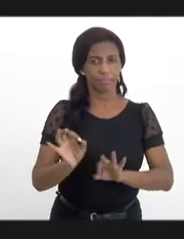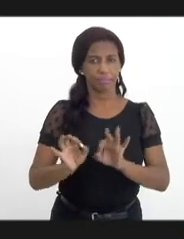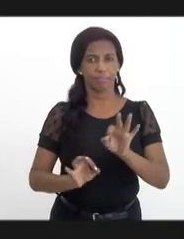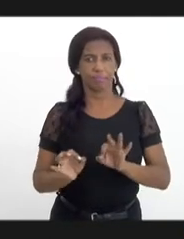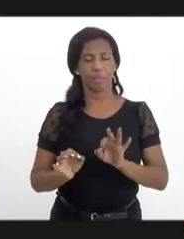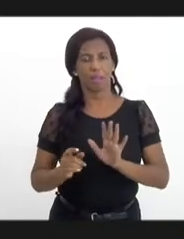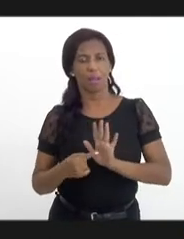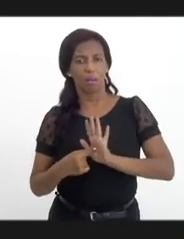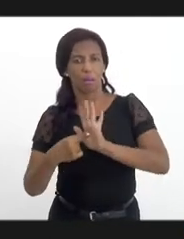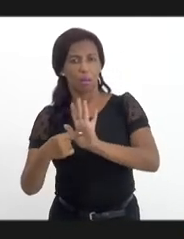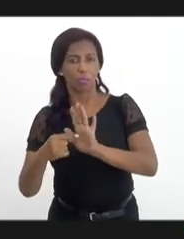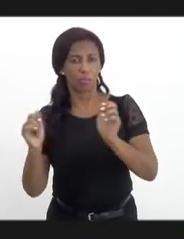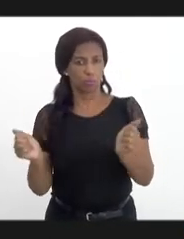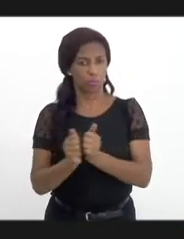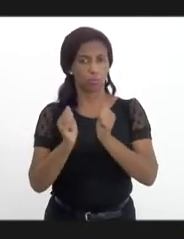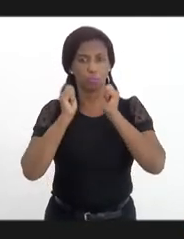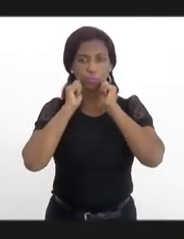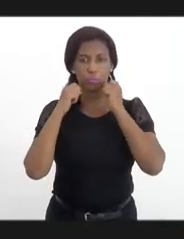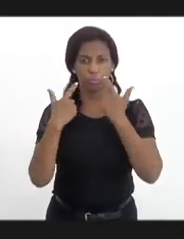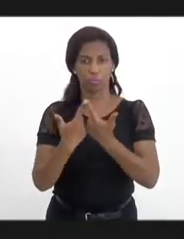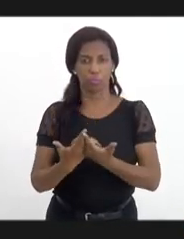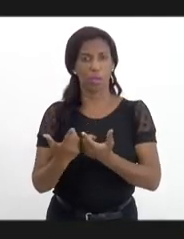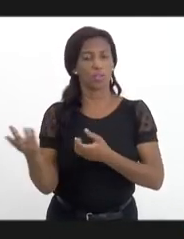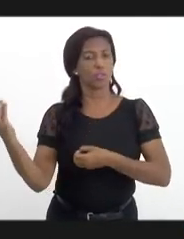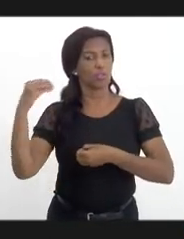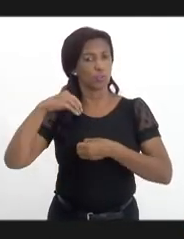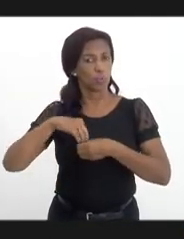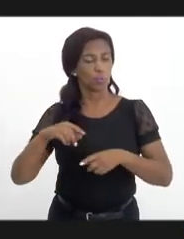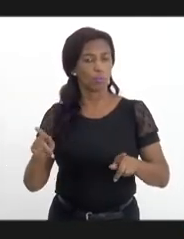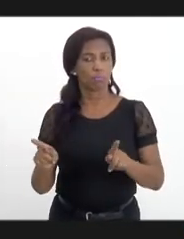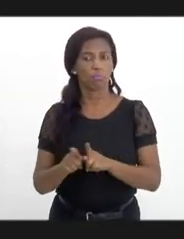tentando montar com a LERJ, a gente inclui